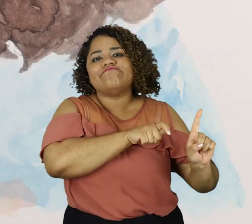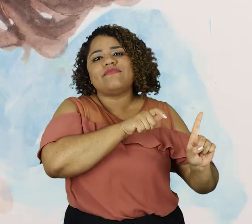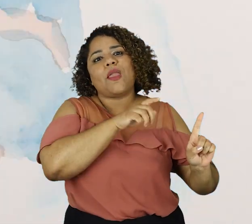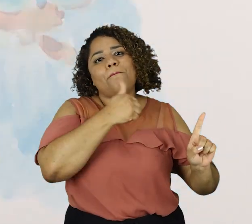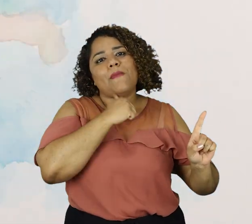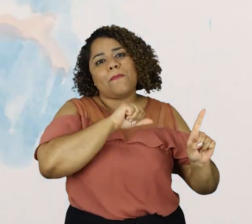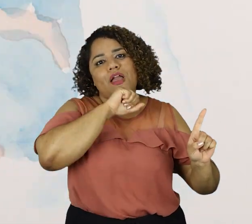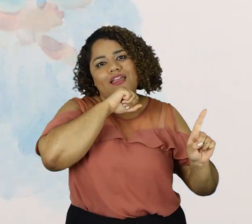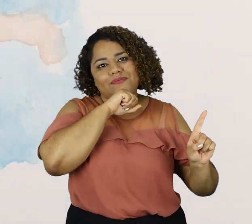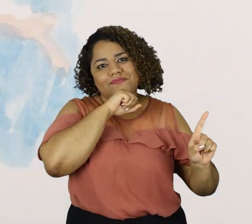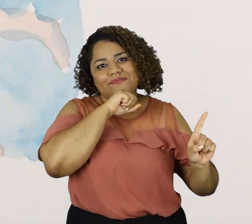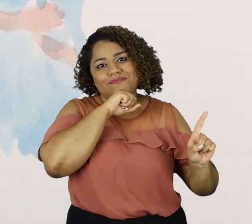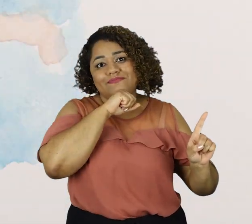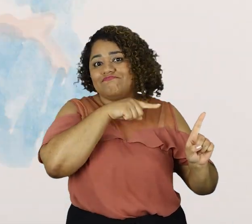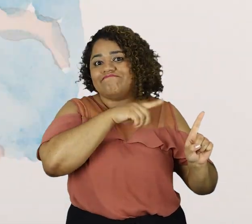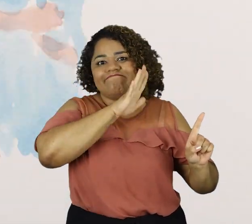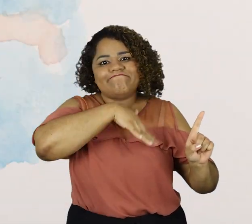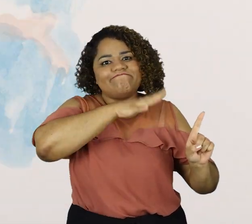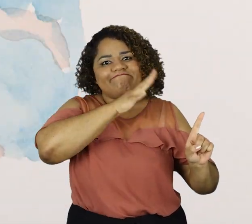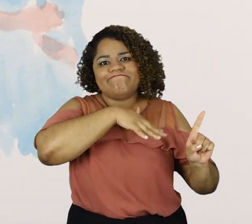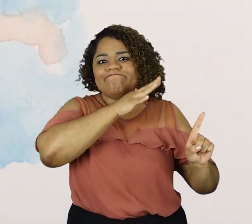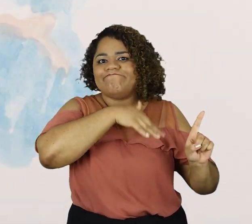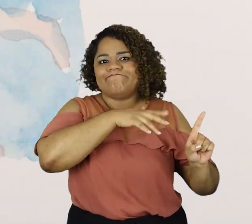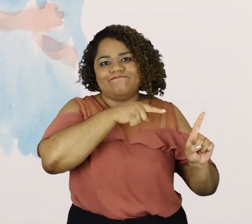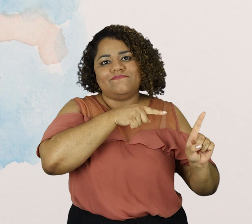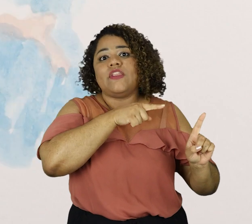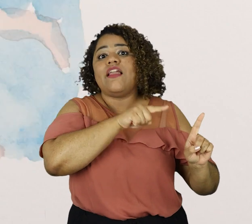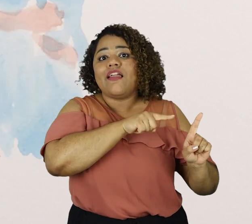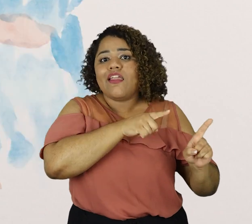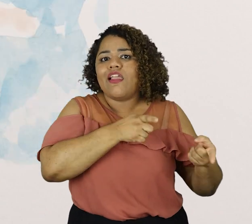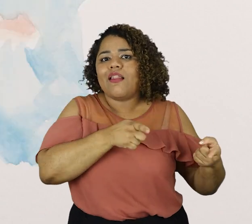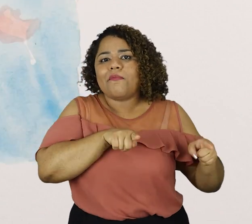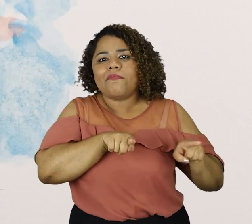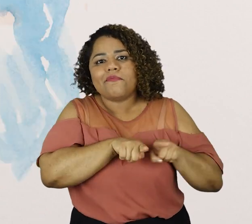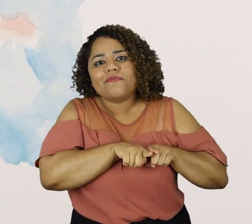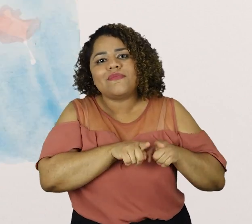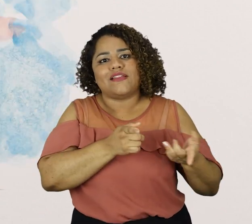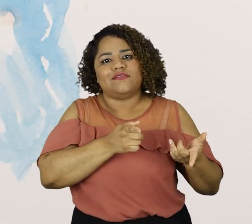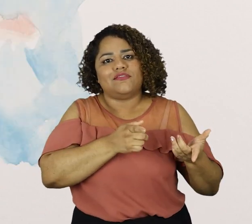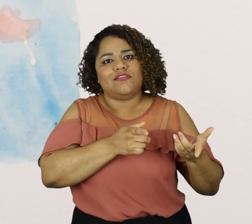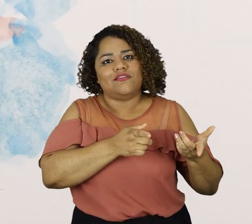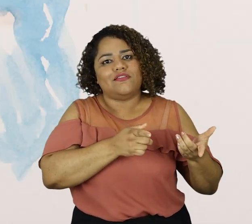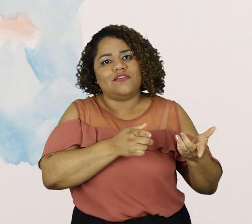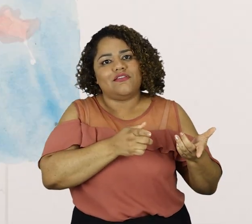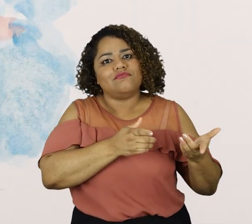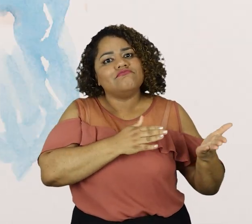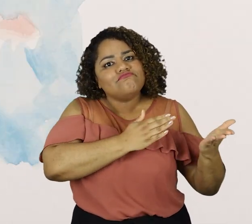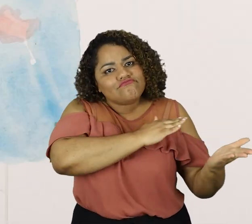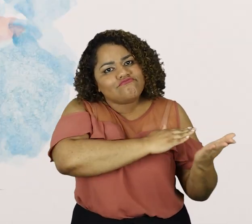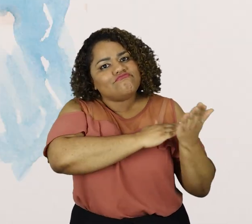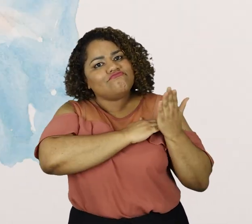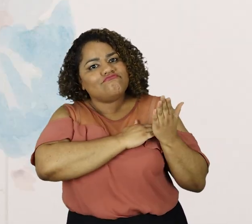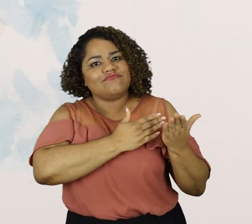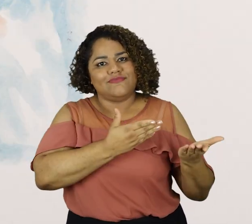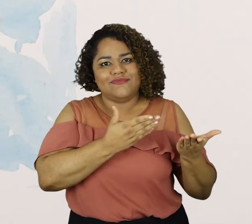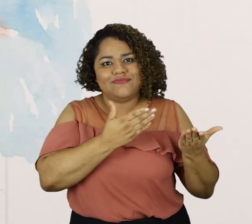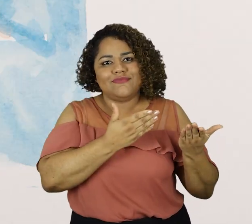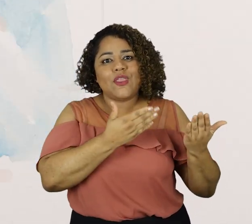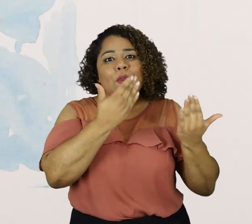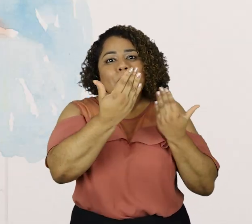a minha mãe ela é tudo na minha vida, ela é minha parceira, minha companheira, minha